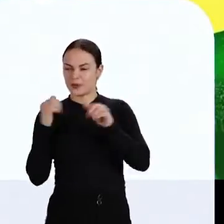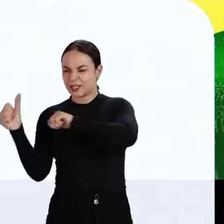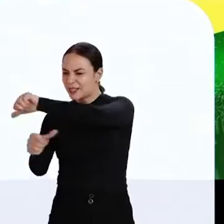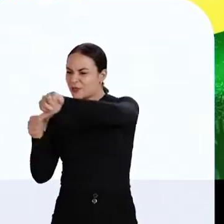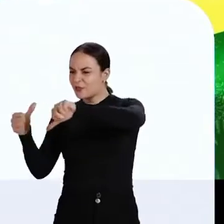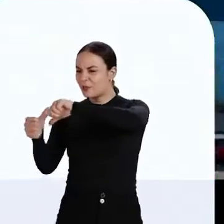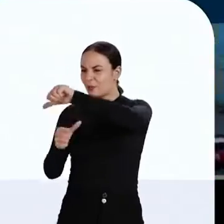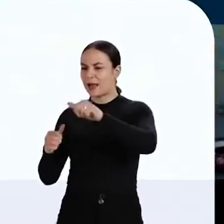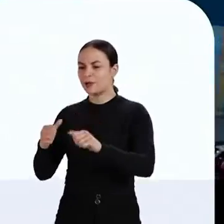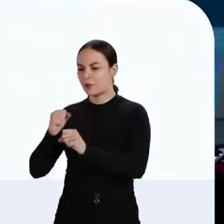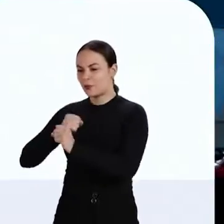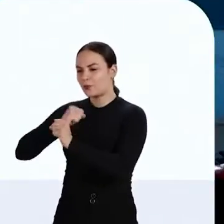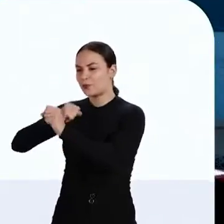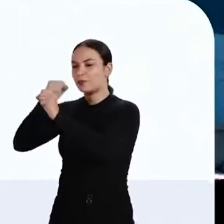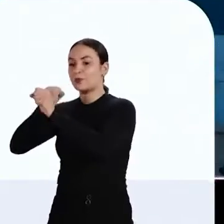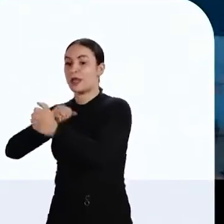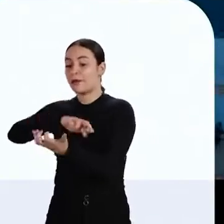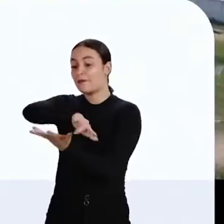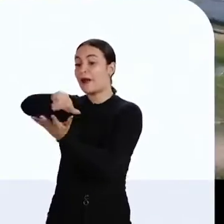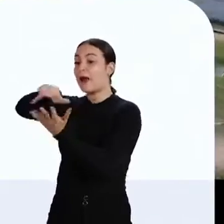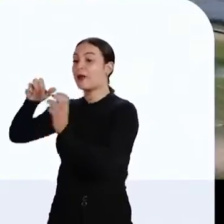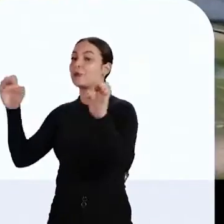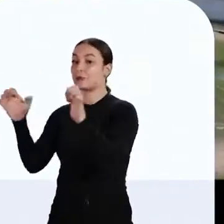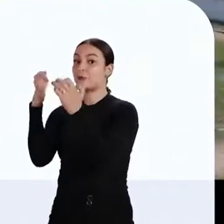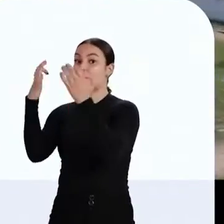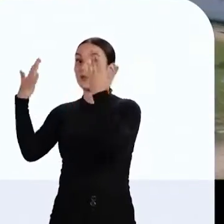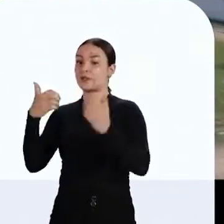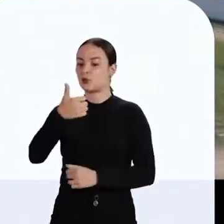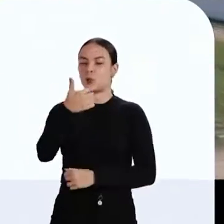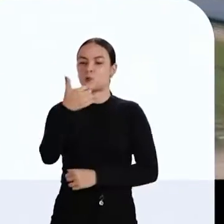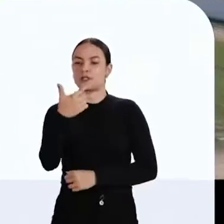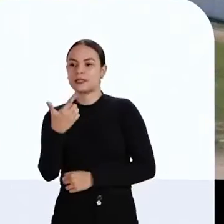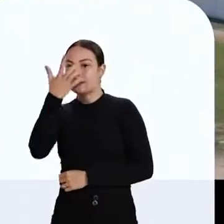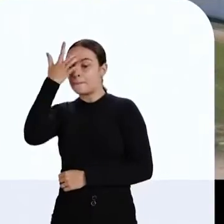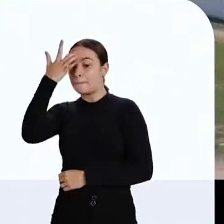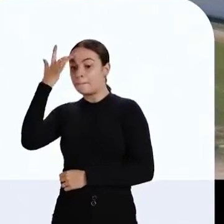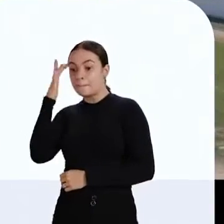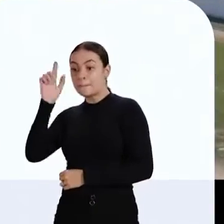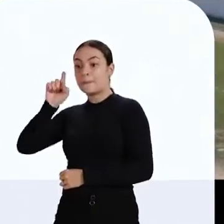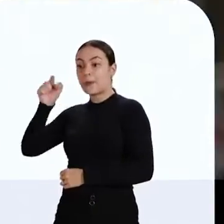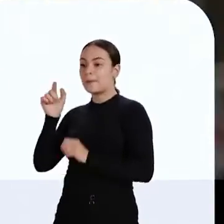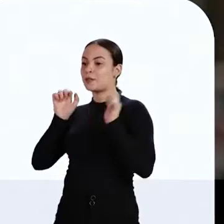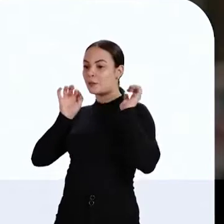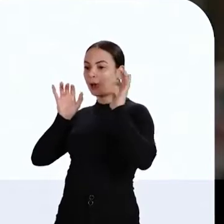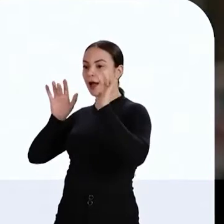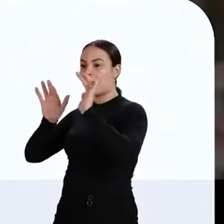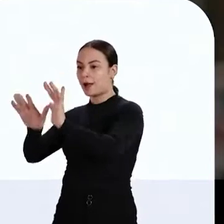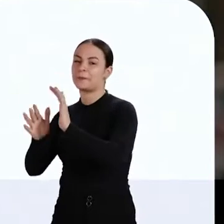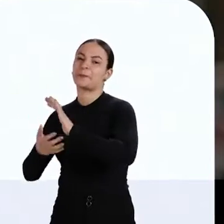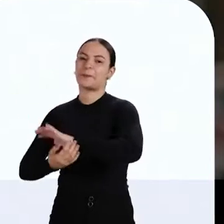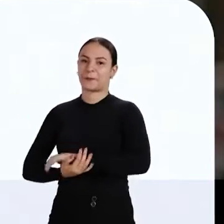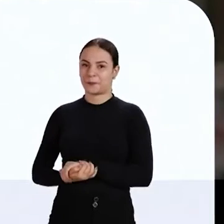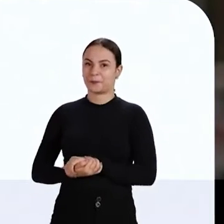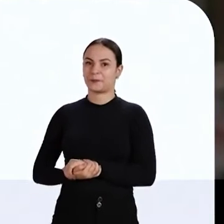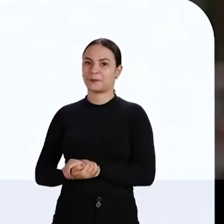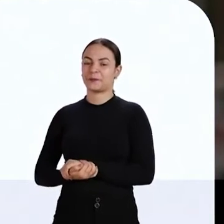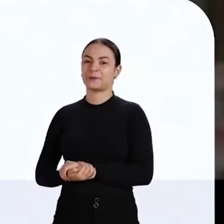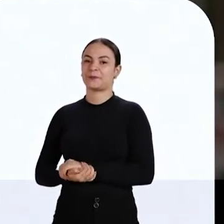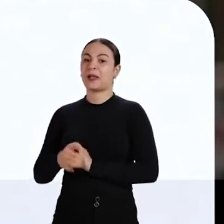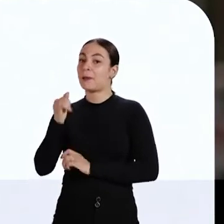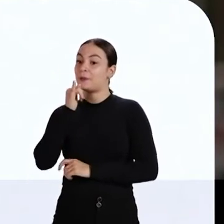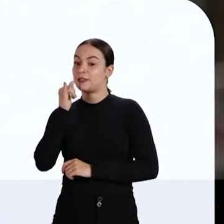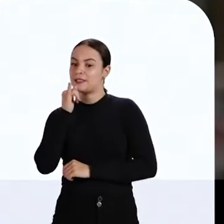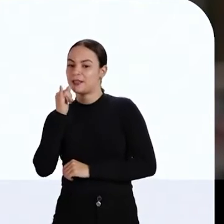transformado em uma arena multi-eventos com capacidade para 12 mil pessoas, o que poderá servir de palco para